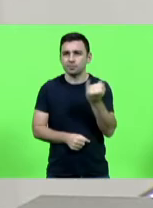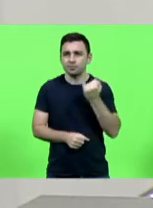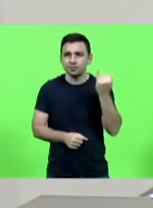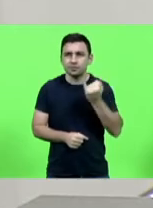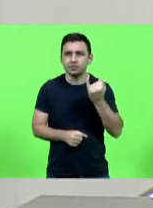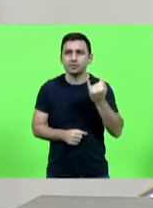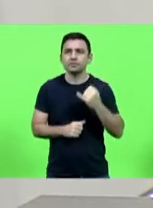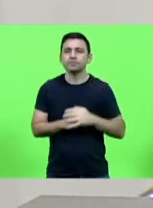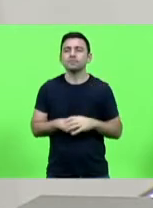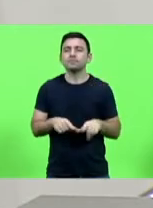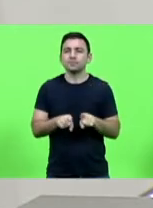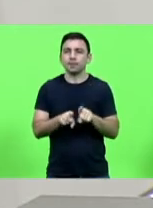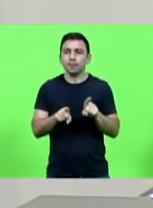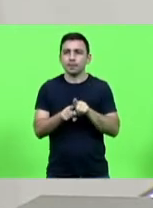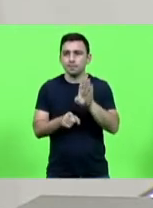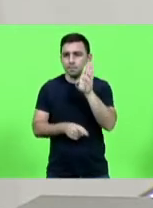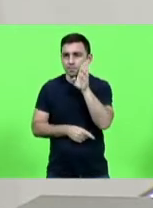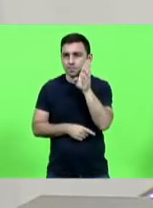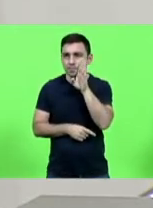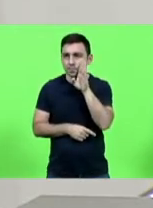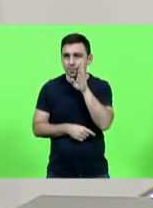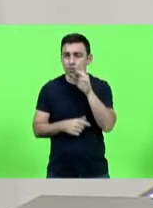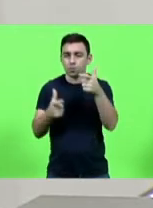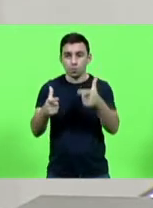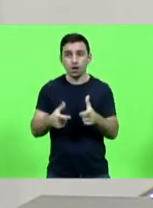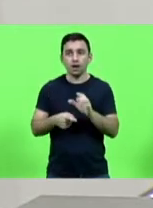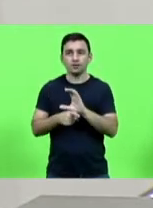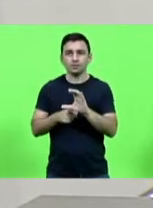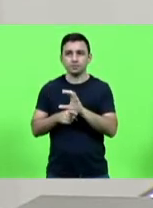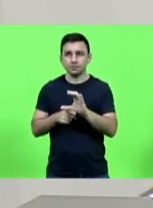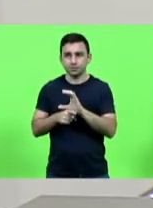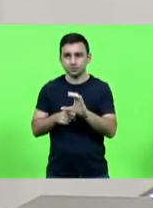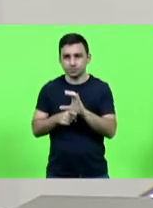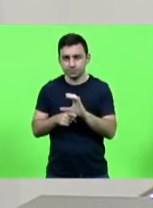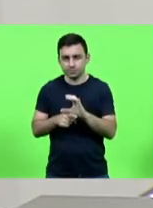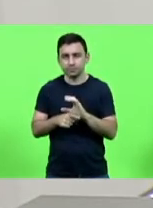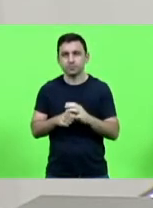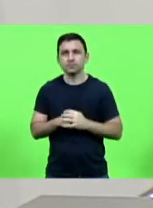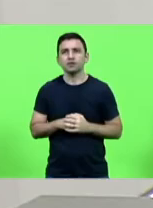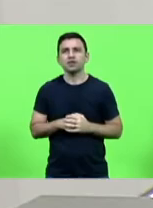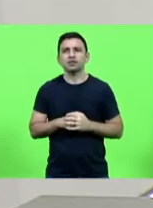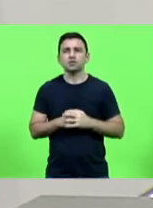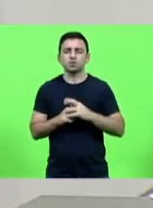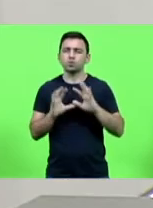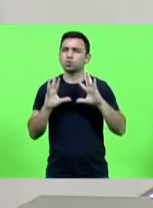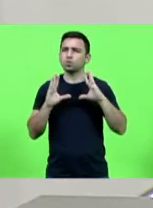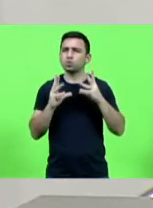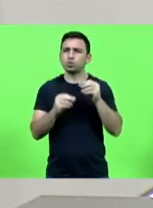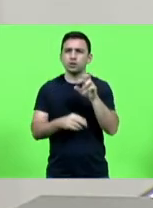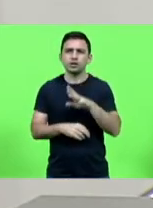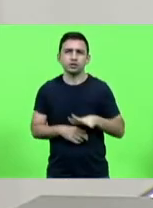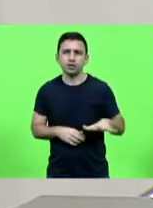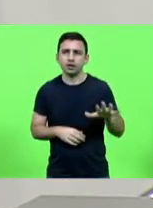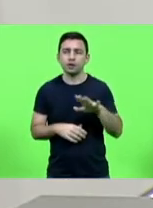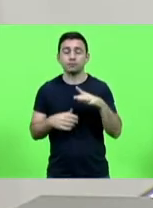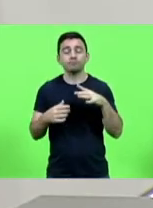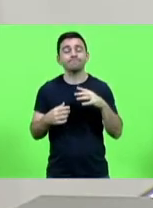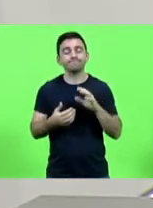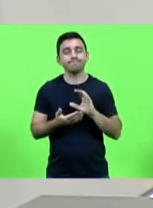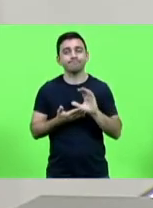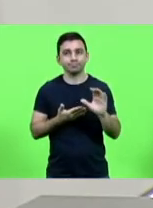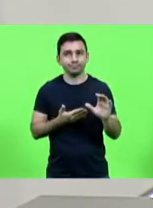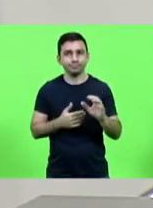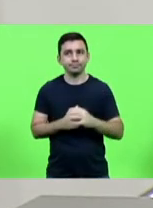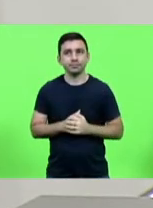o deputado Berlanda na região de Curitibanos e todas as regiões que recebem inclusive